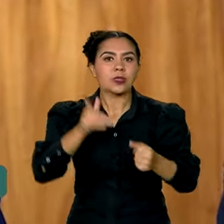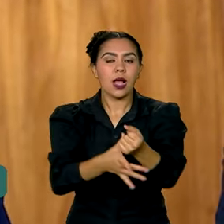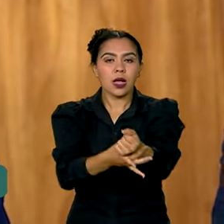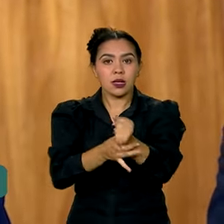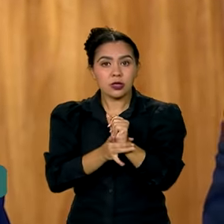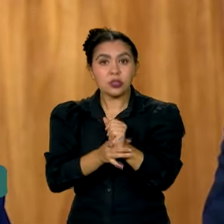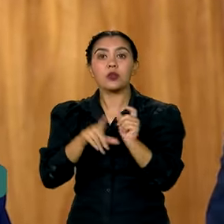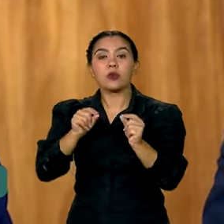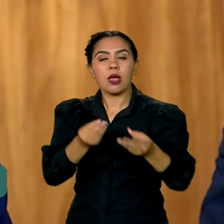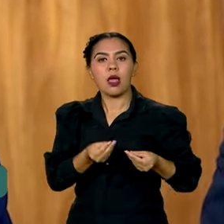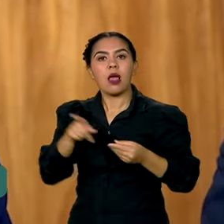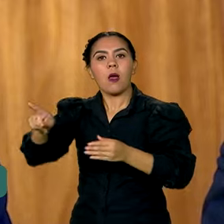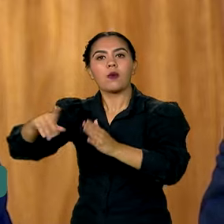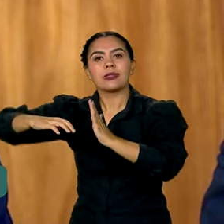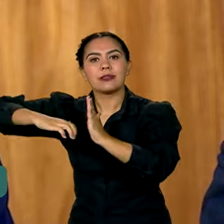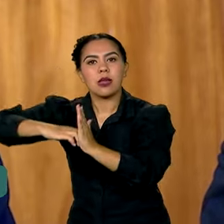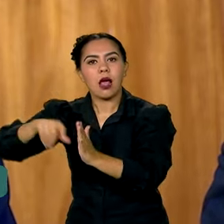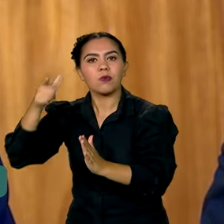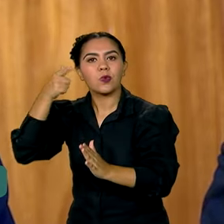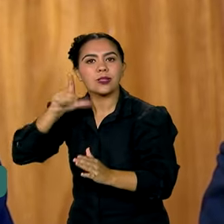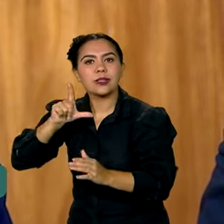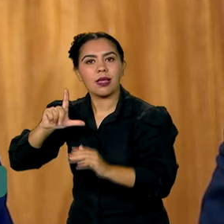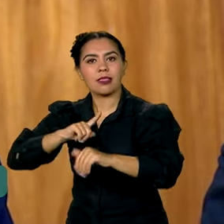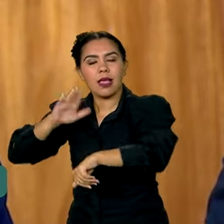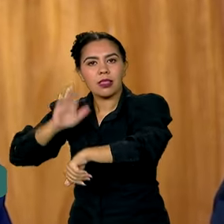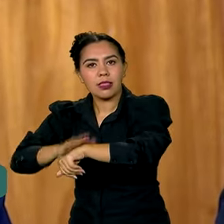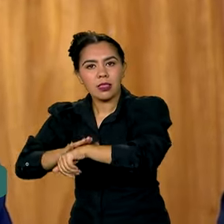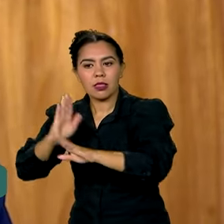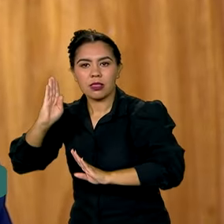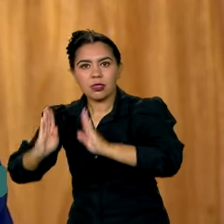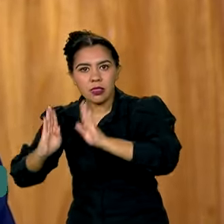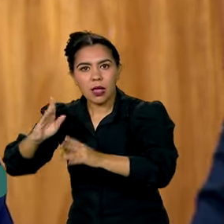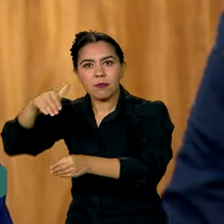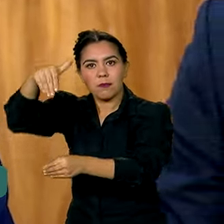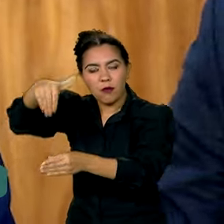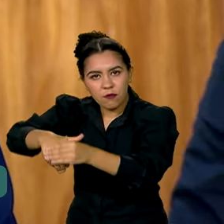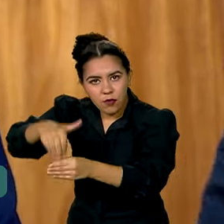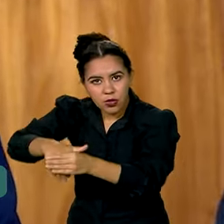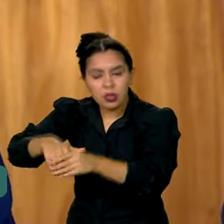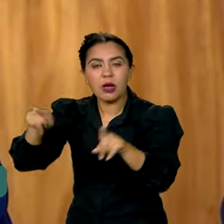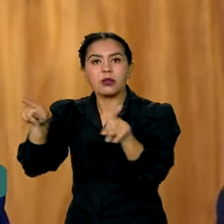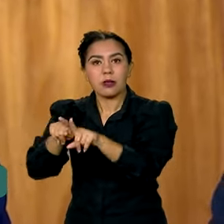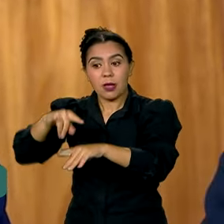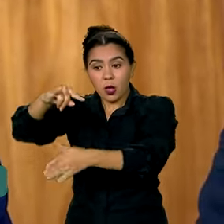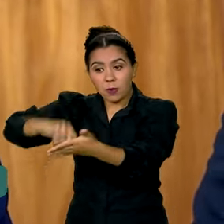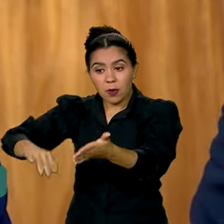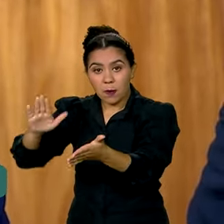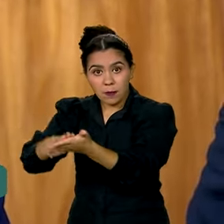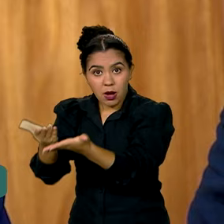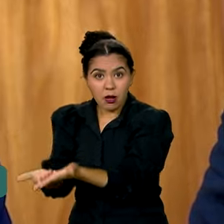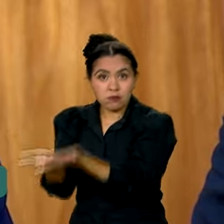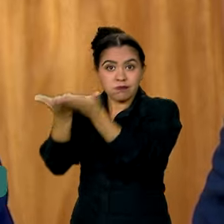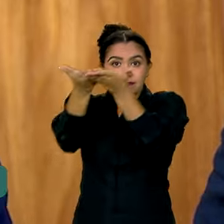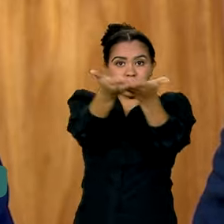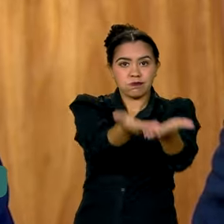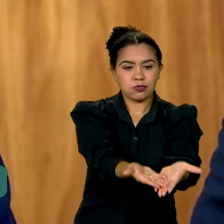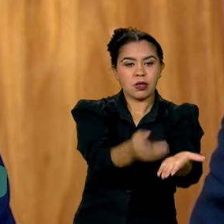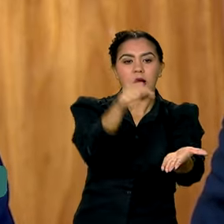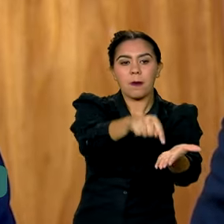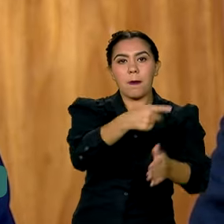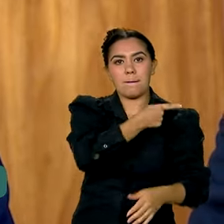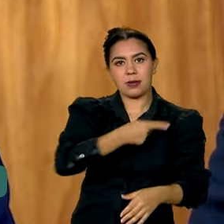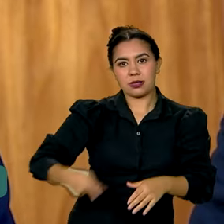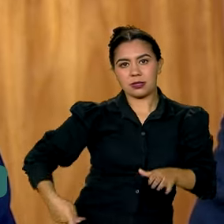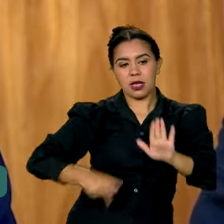o tempo necessário para poder votar e levar a sanção presidencial, uma vez que é o programa,